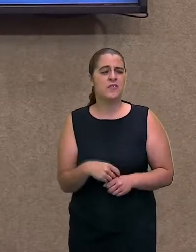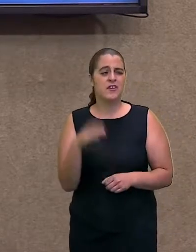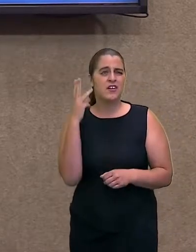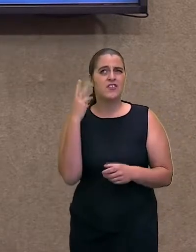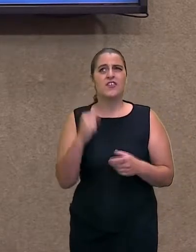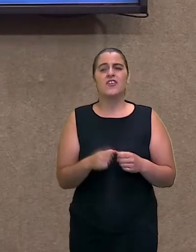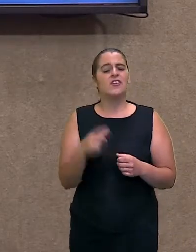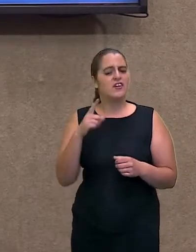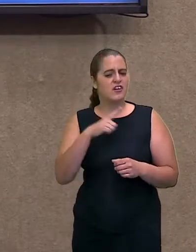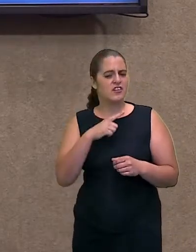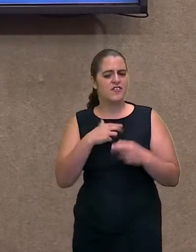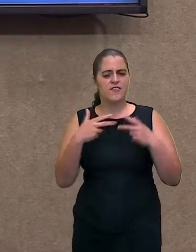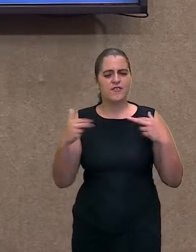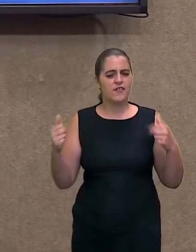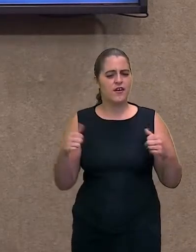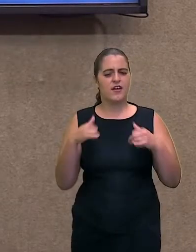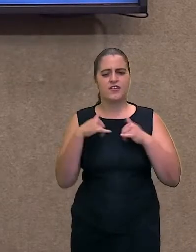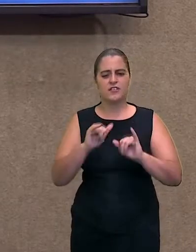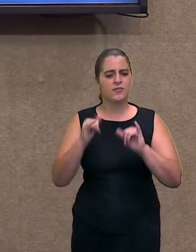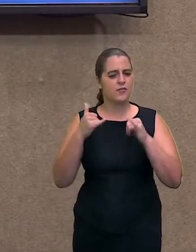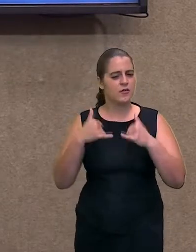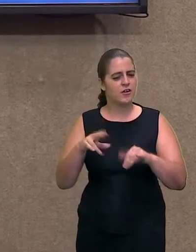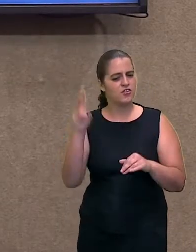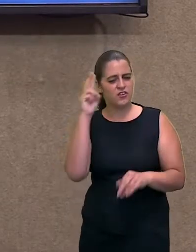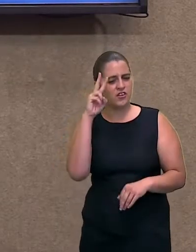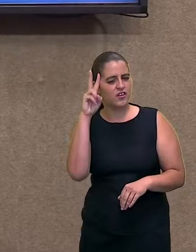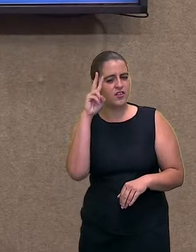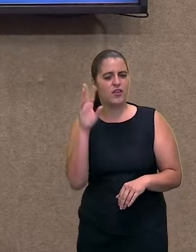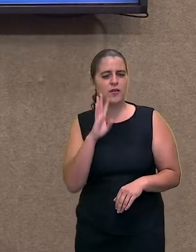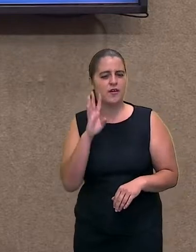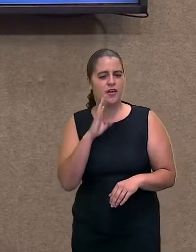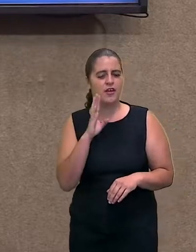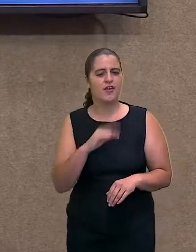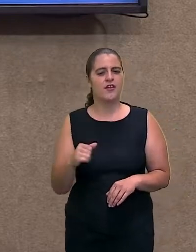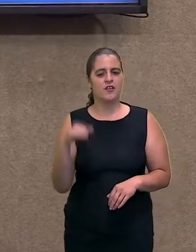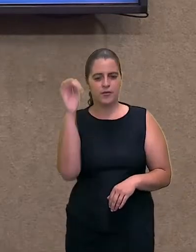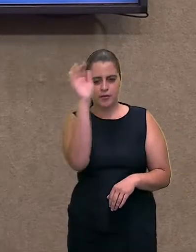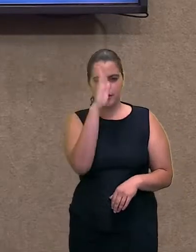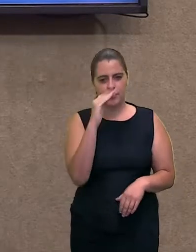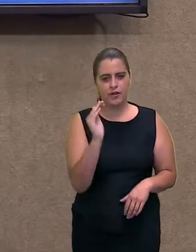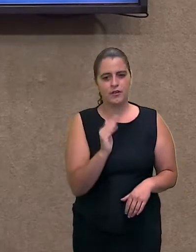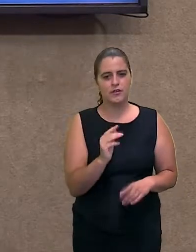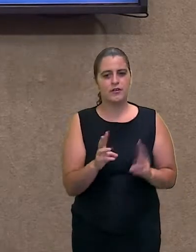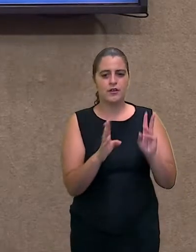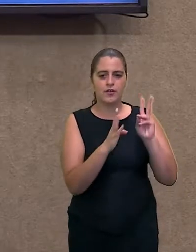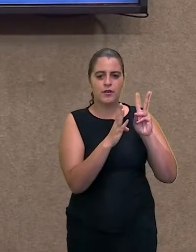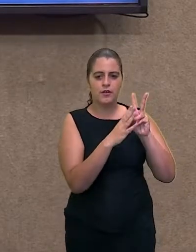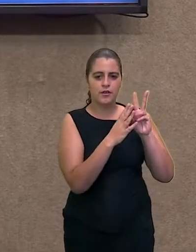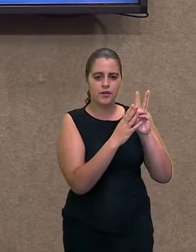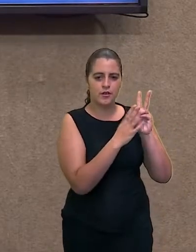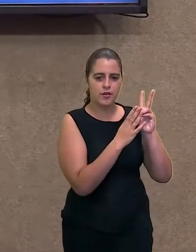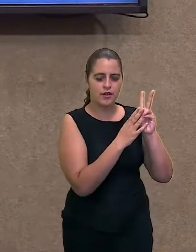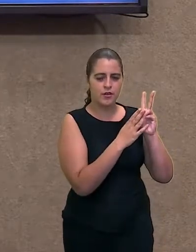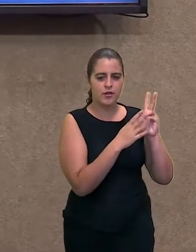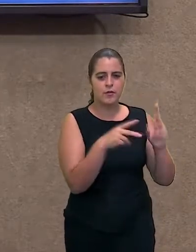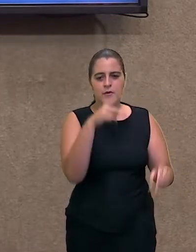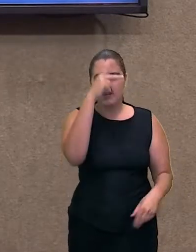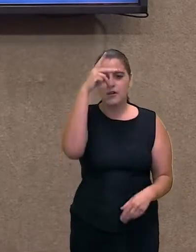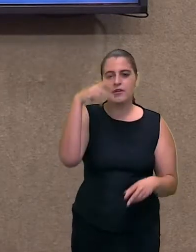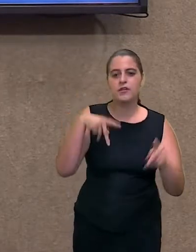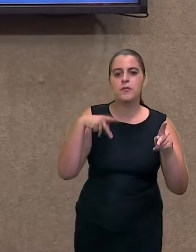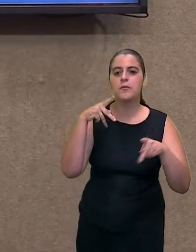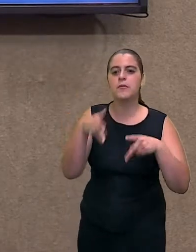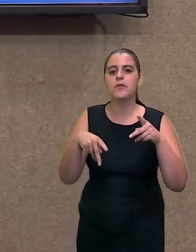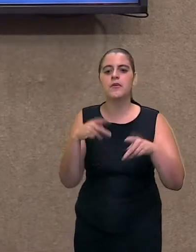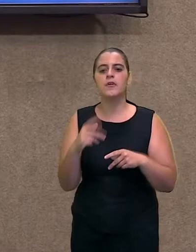esgotar esse assunto. Mas a gente vai tentar falar um pouquinho sobre esse povo que é tão importante para a história